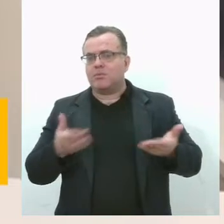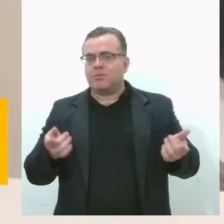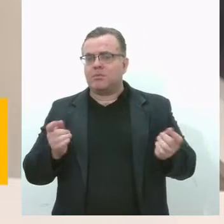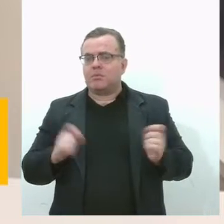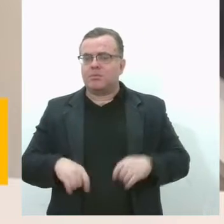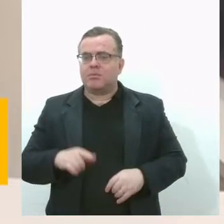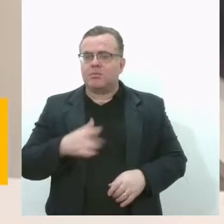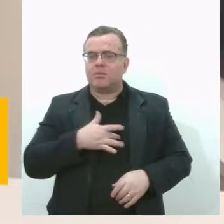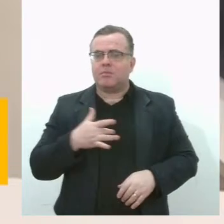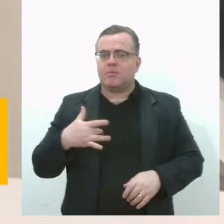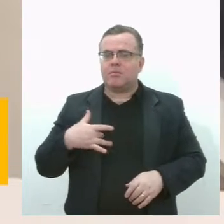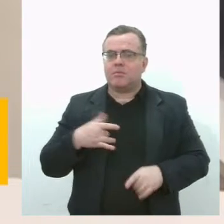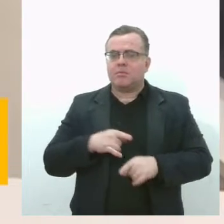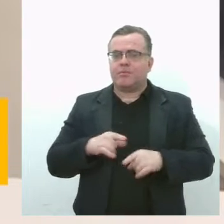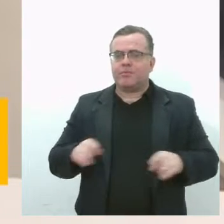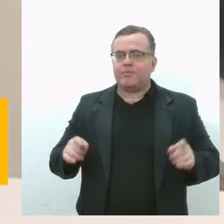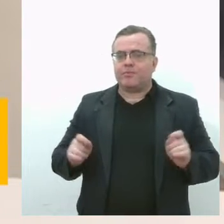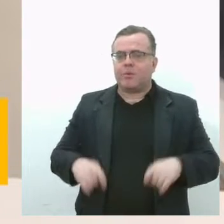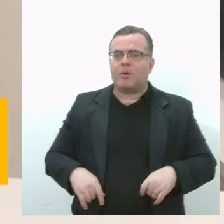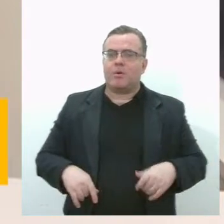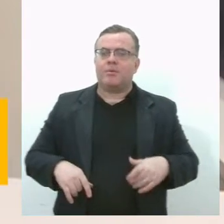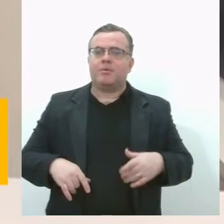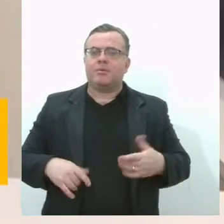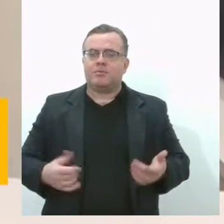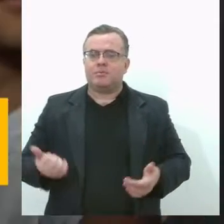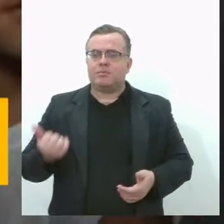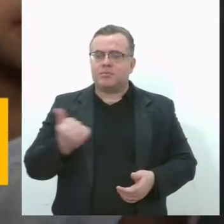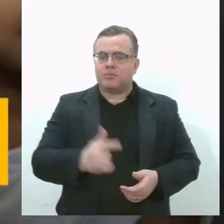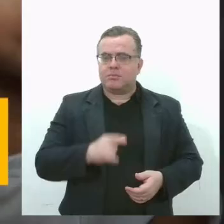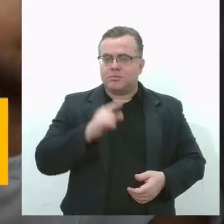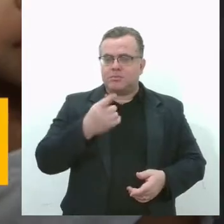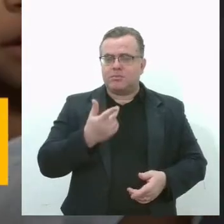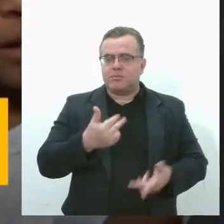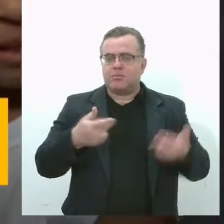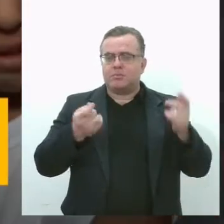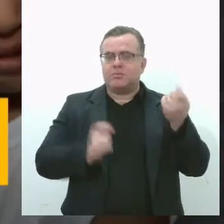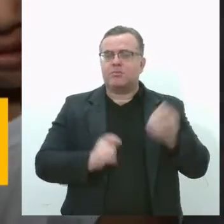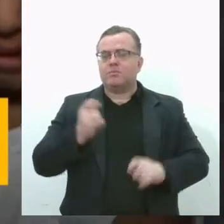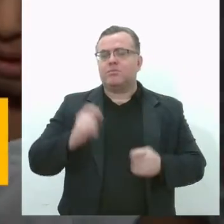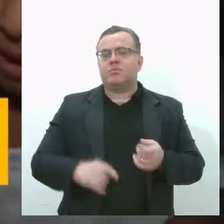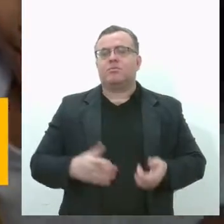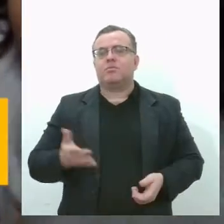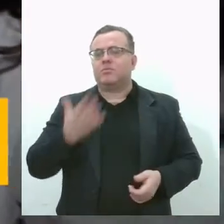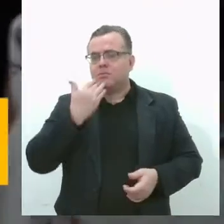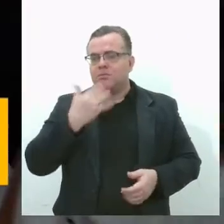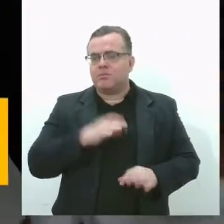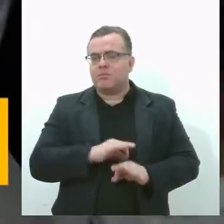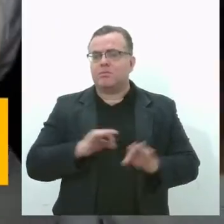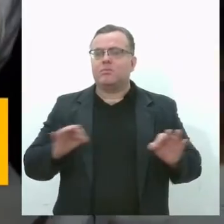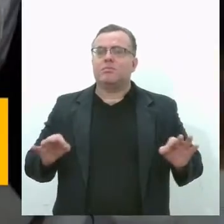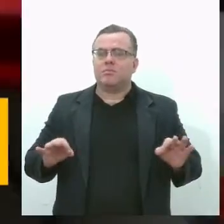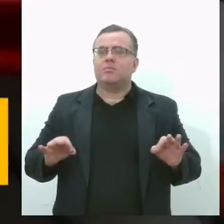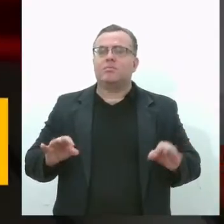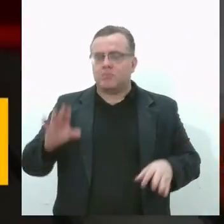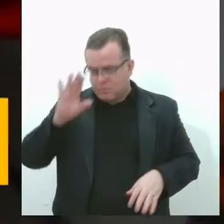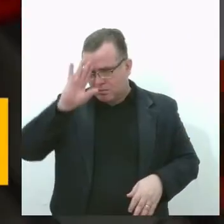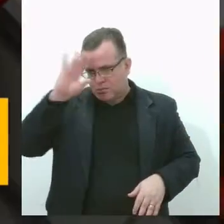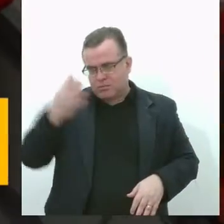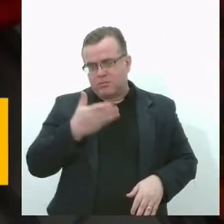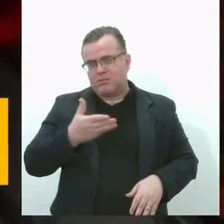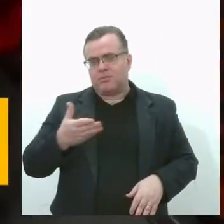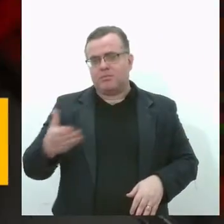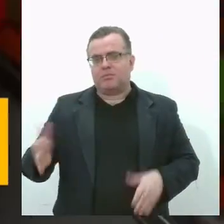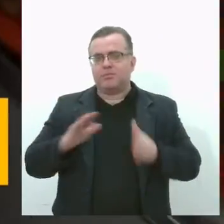nutritiva do que os alimentos industrializados. Oferecer uma alimentação saudável é uma das prioridades desta escola.